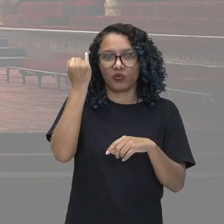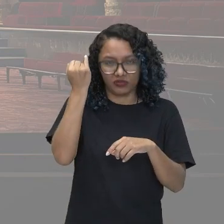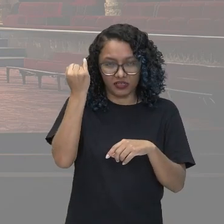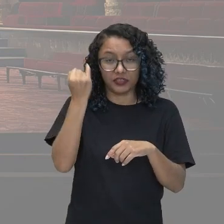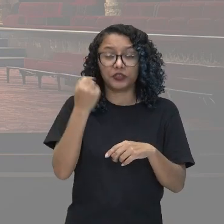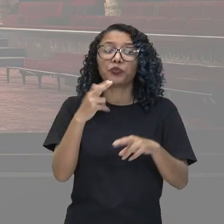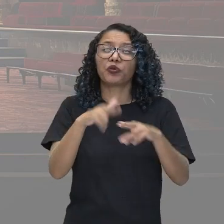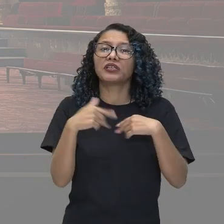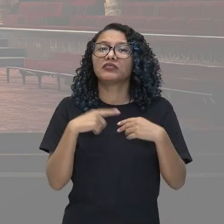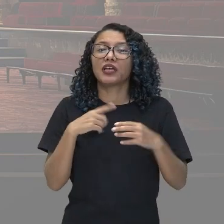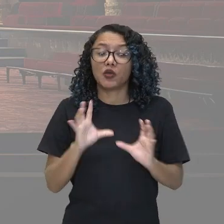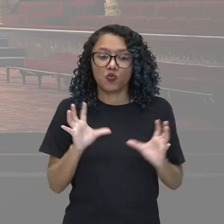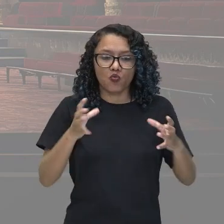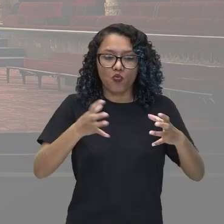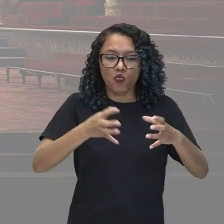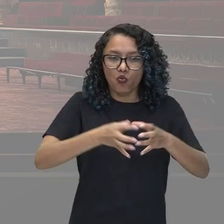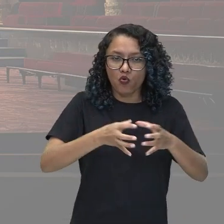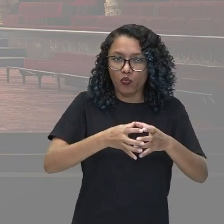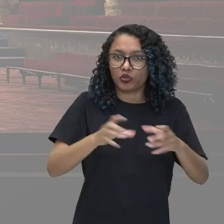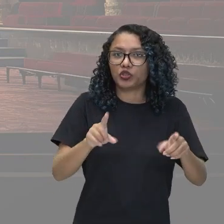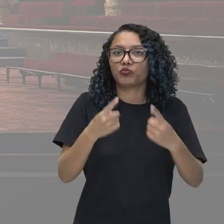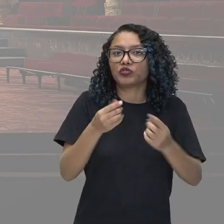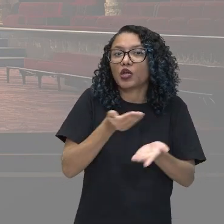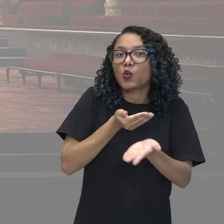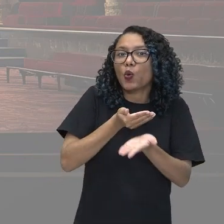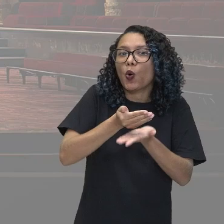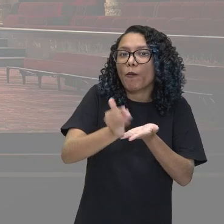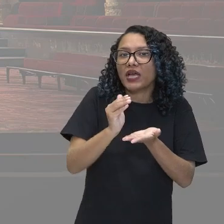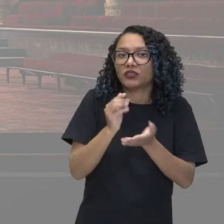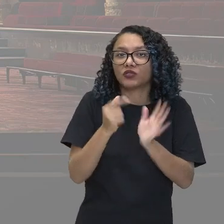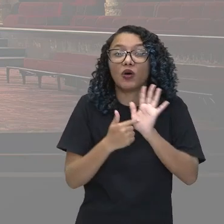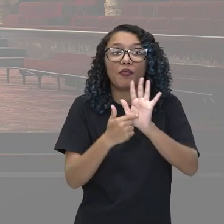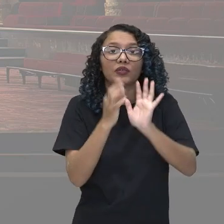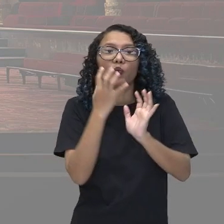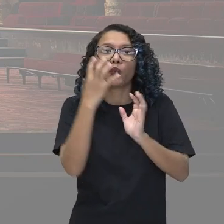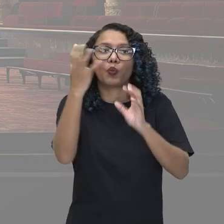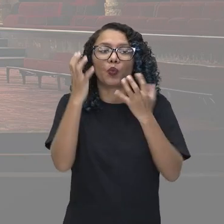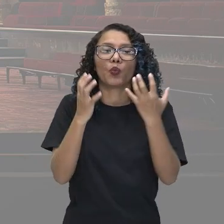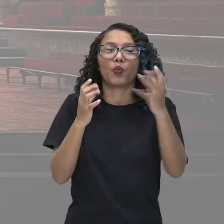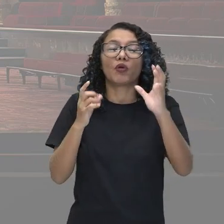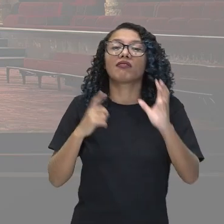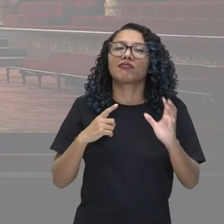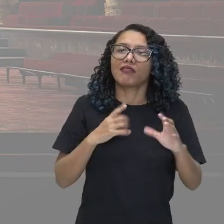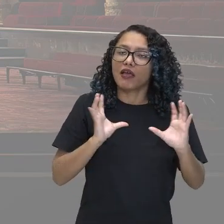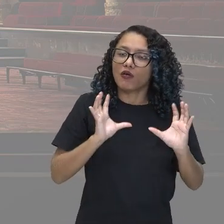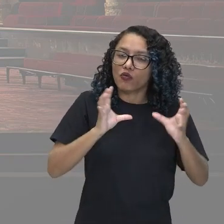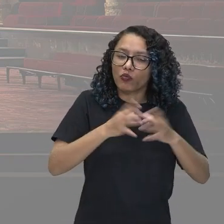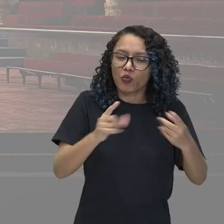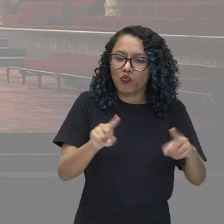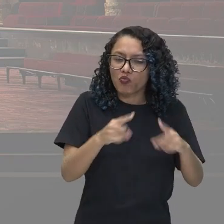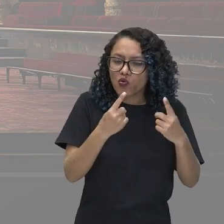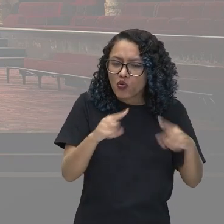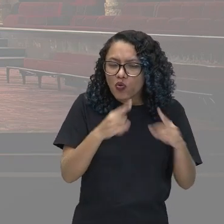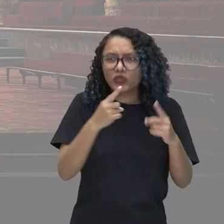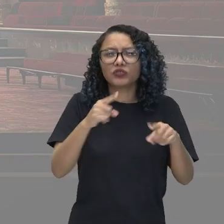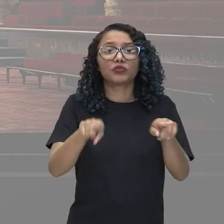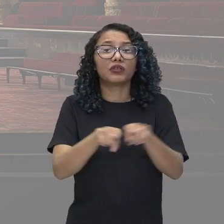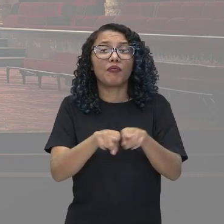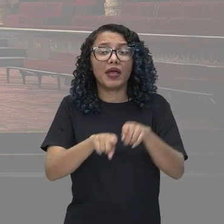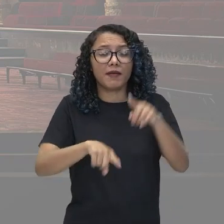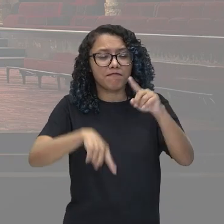orquestra no início de uma ópera. Então, são vários músicos, vários instrumentos musicais